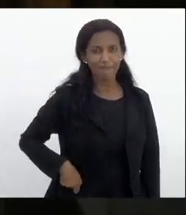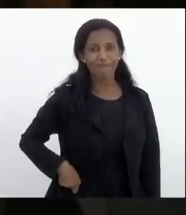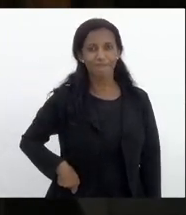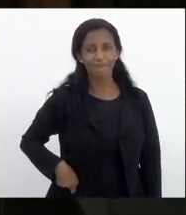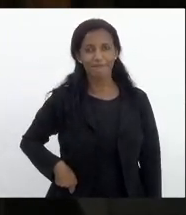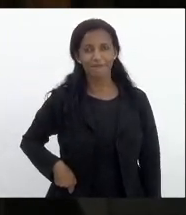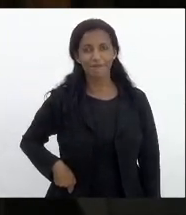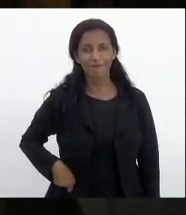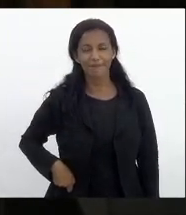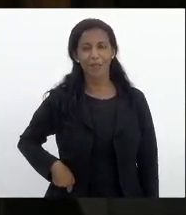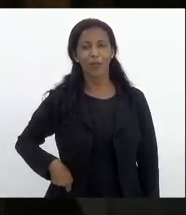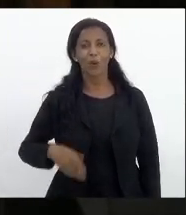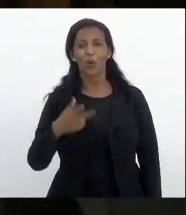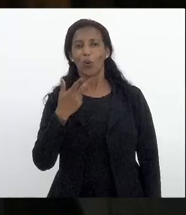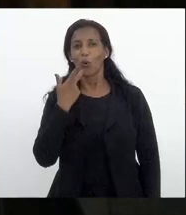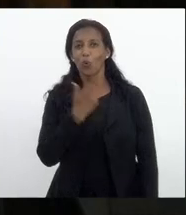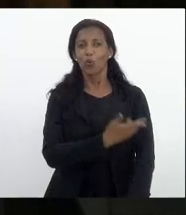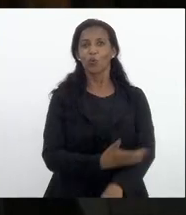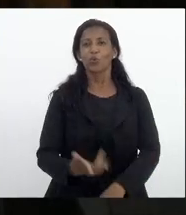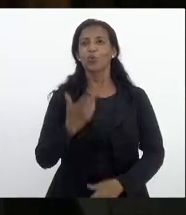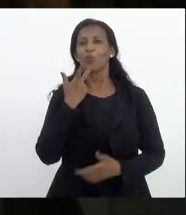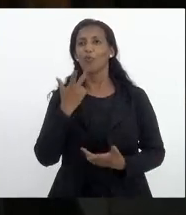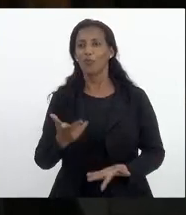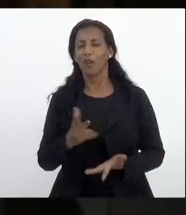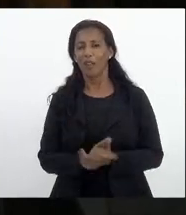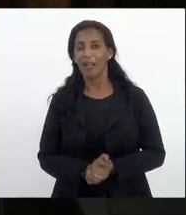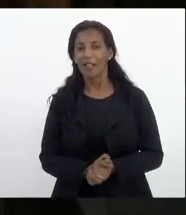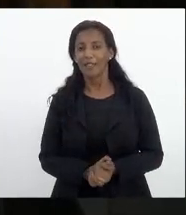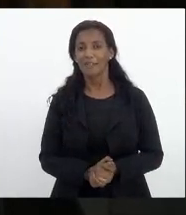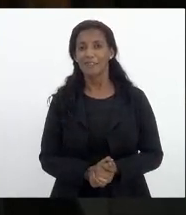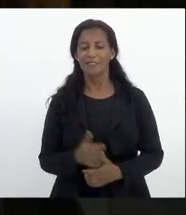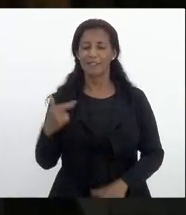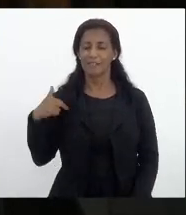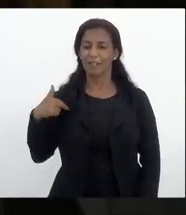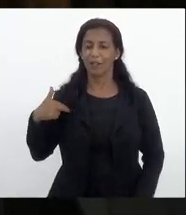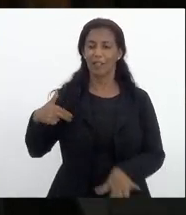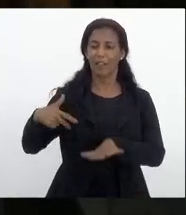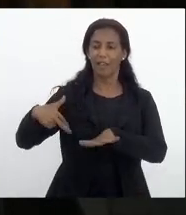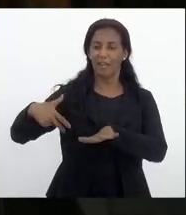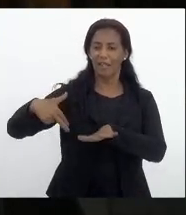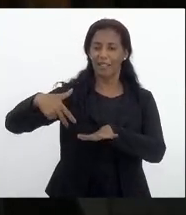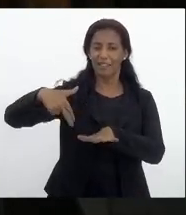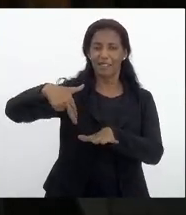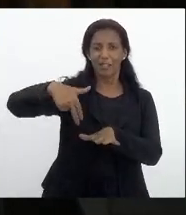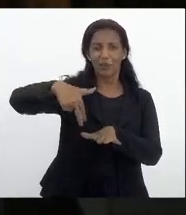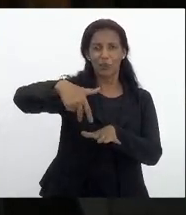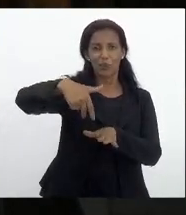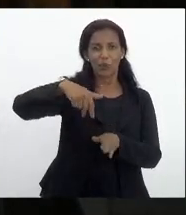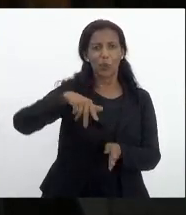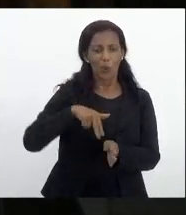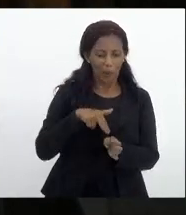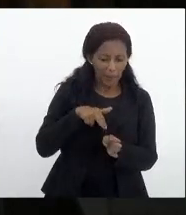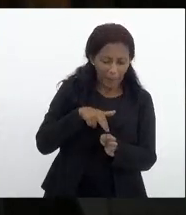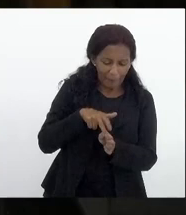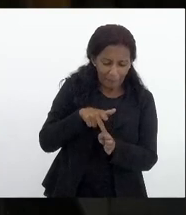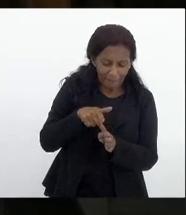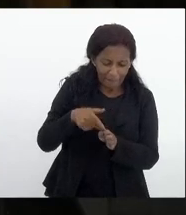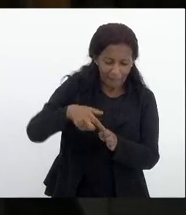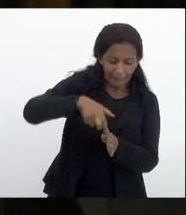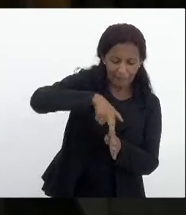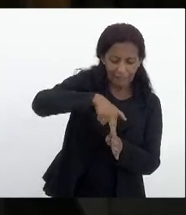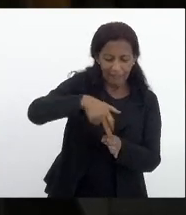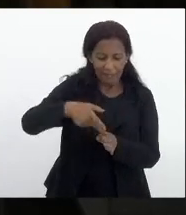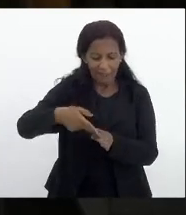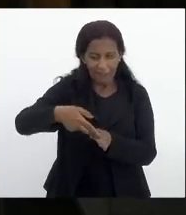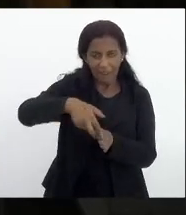costumo dizer melhor que estamos andando no fio da navalha porque